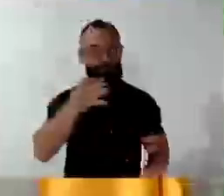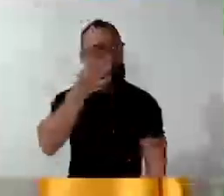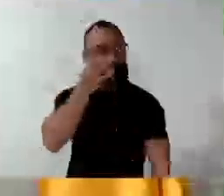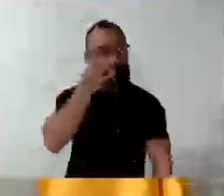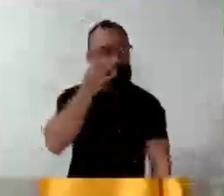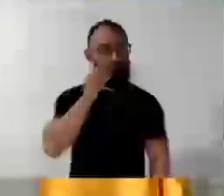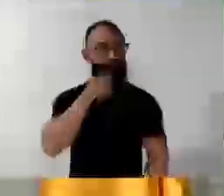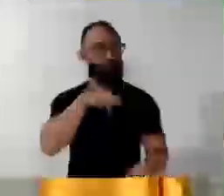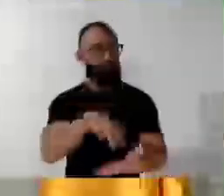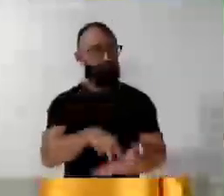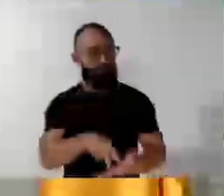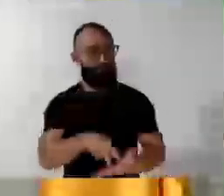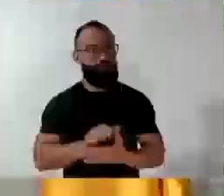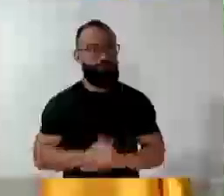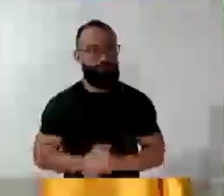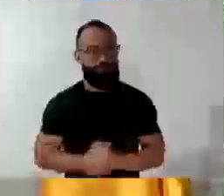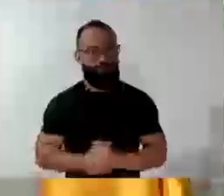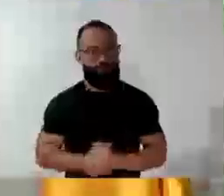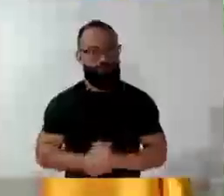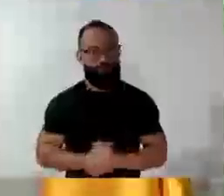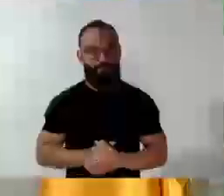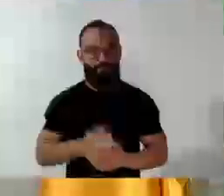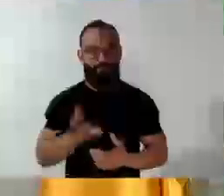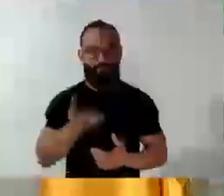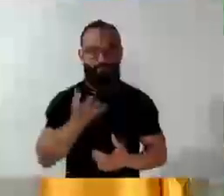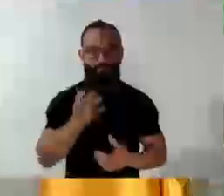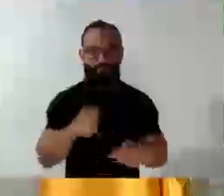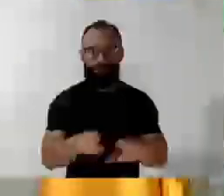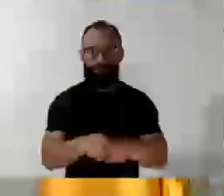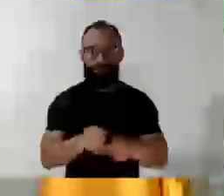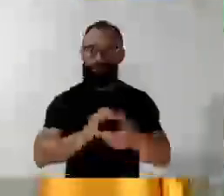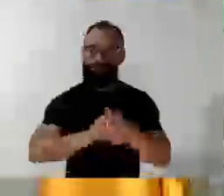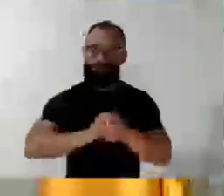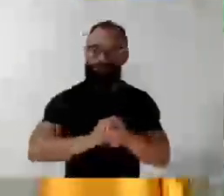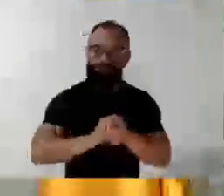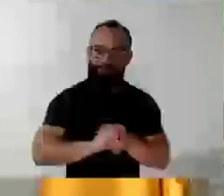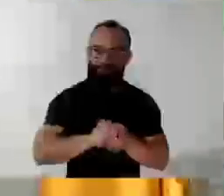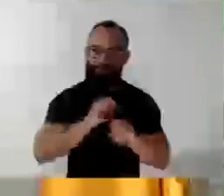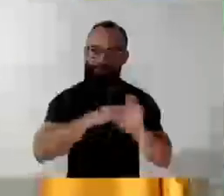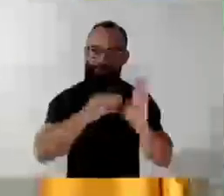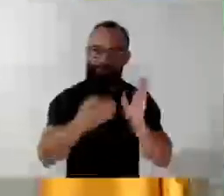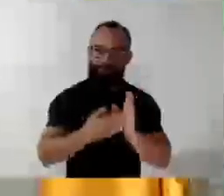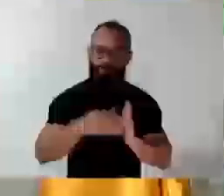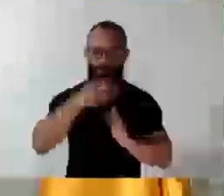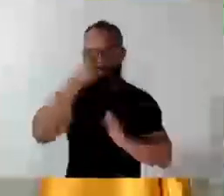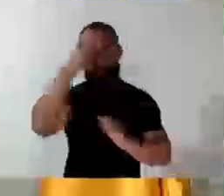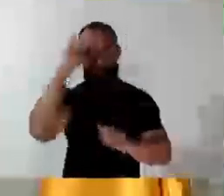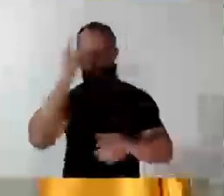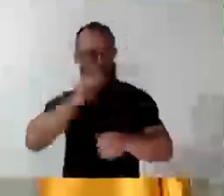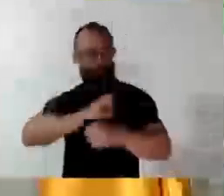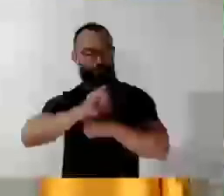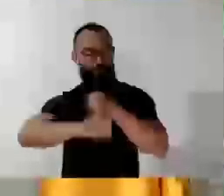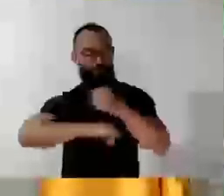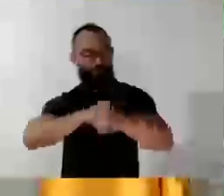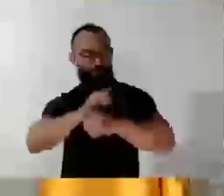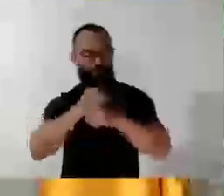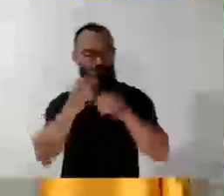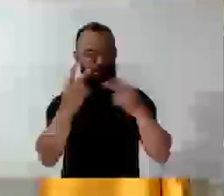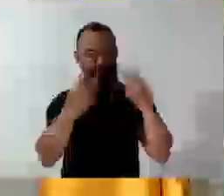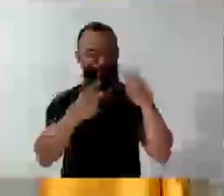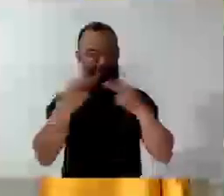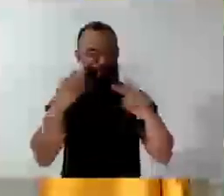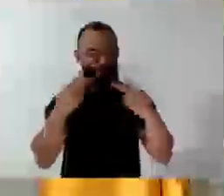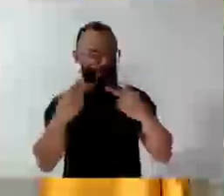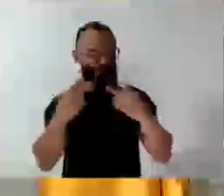cumprimentar a todos, os internautas. Queria também, não poderia